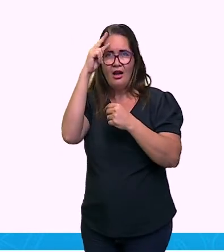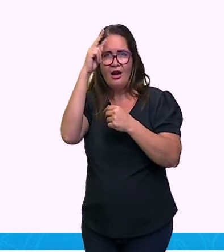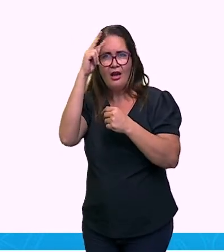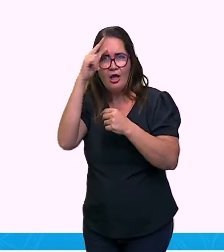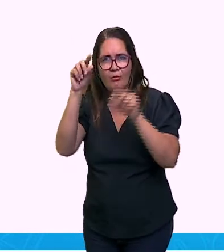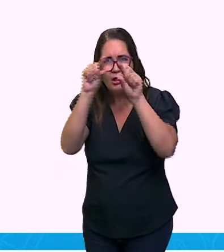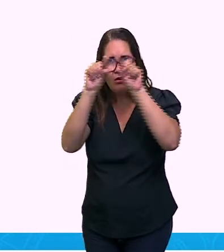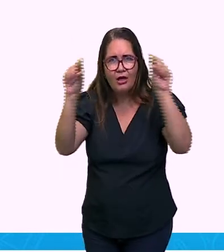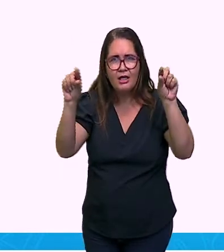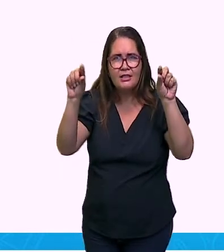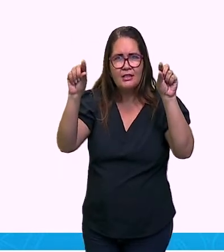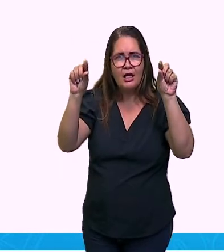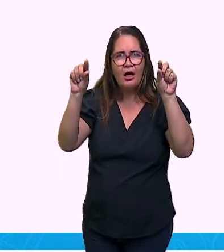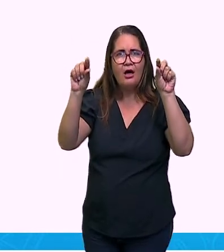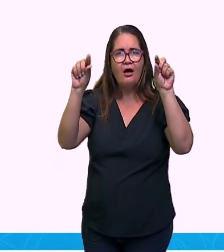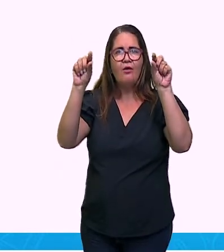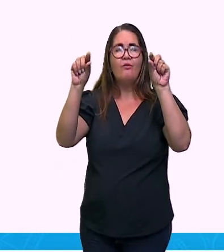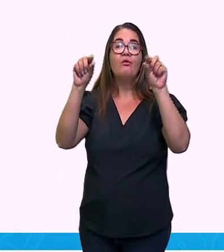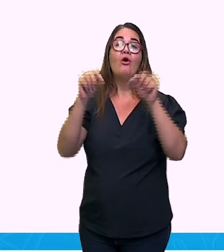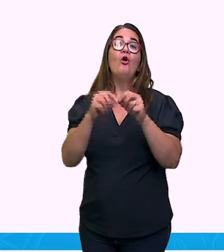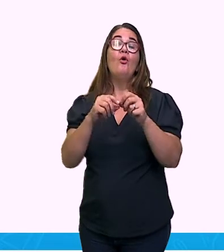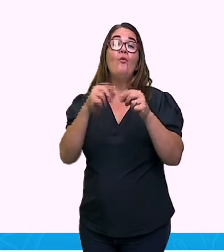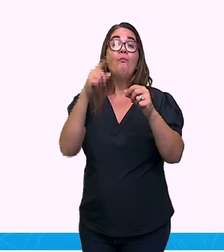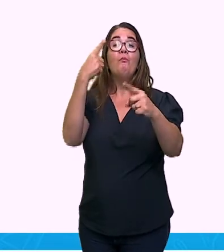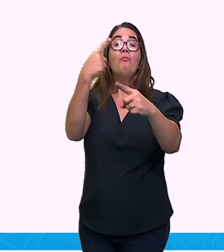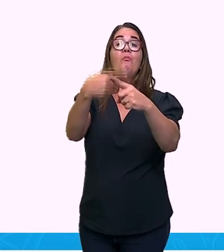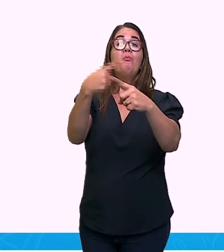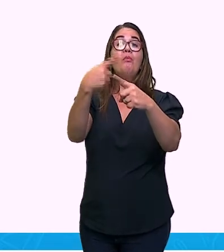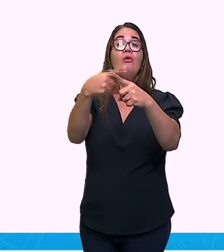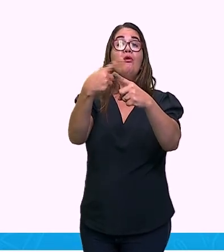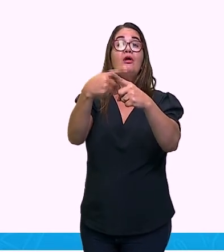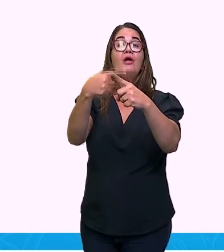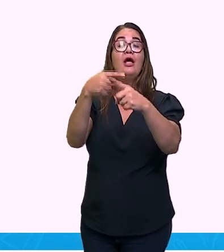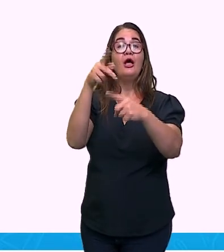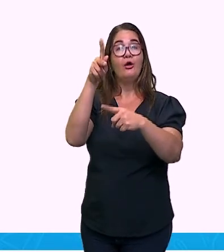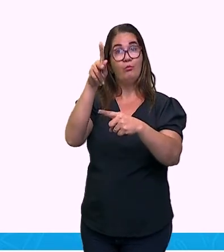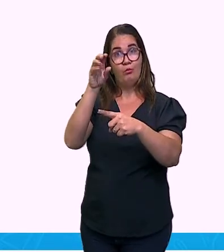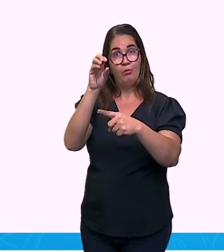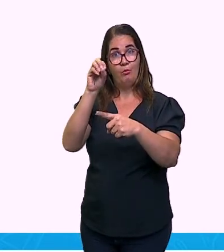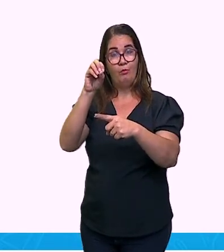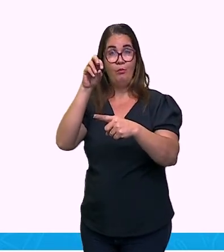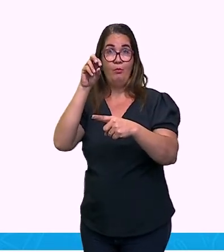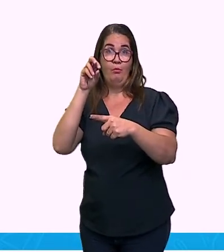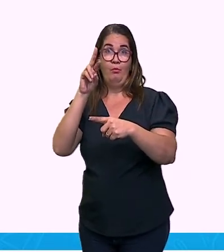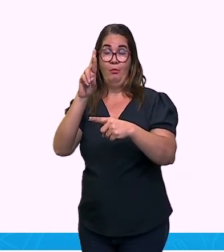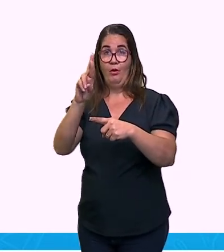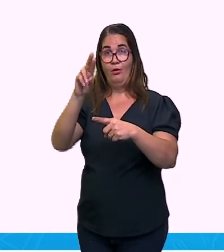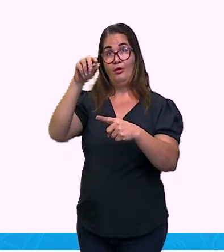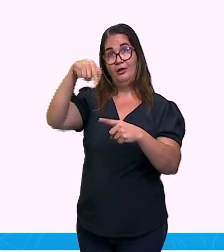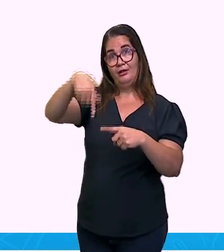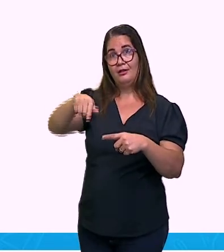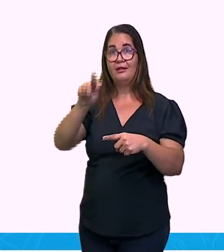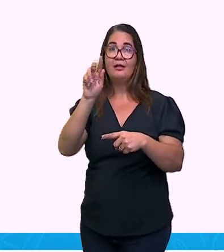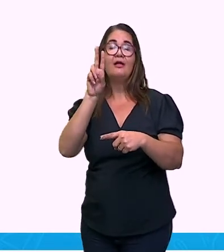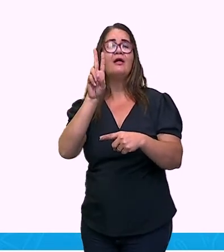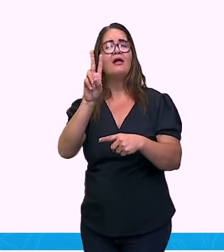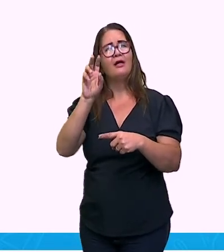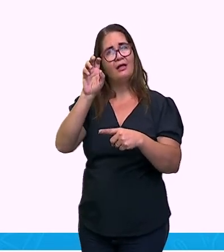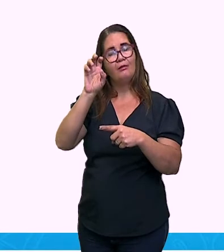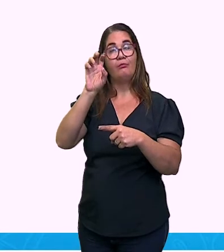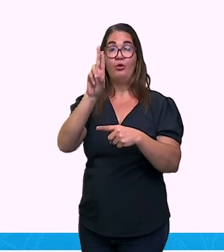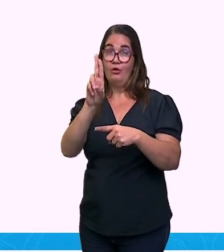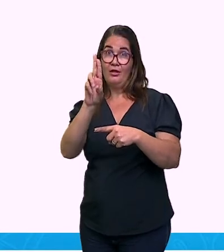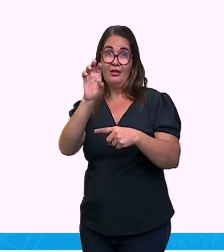Vamos ver? Explicação. Muito bem. Ele traz uma ideia de explicação. O próximo.